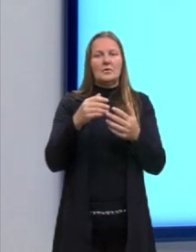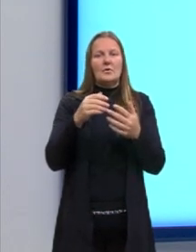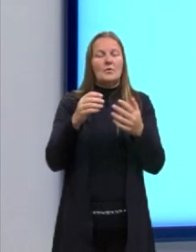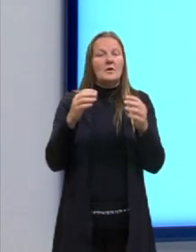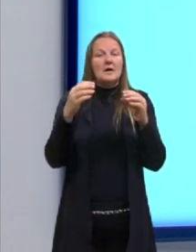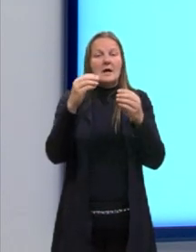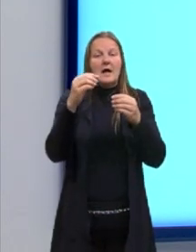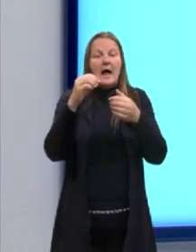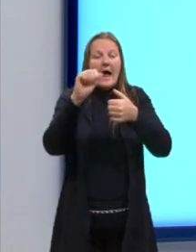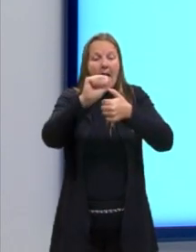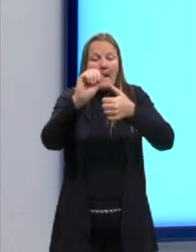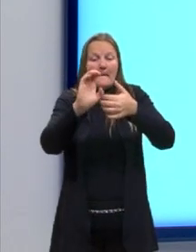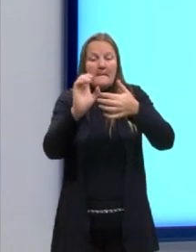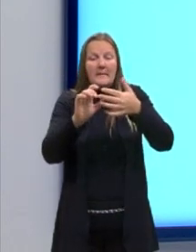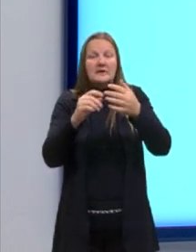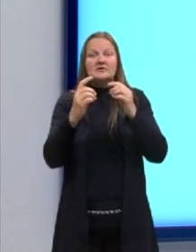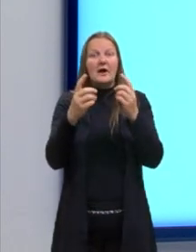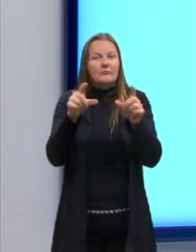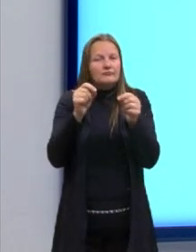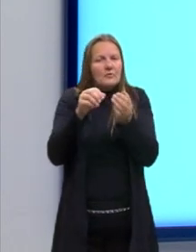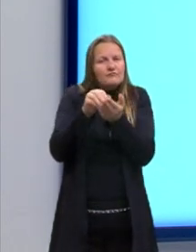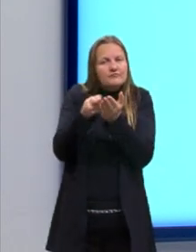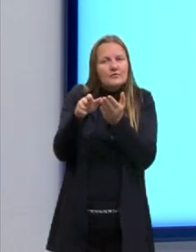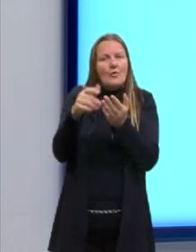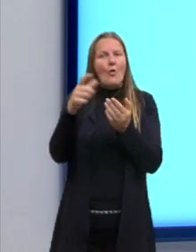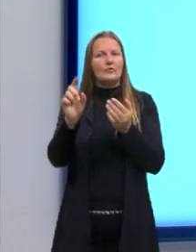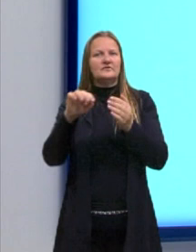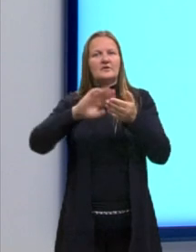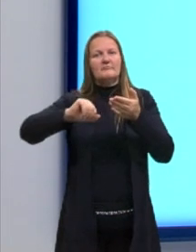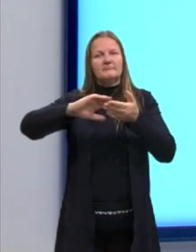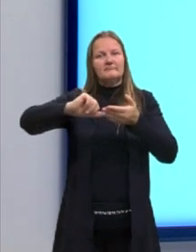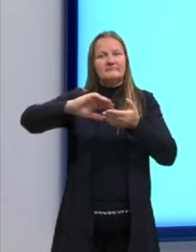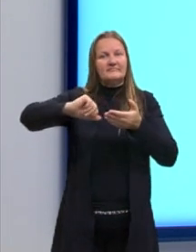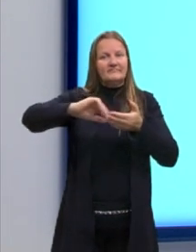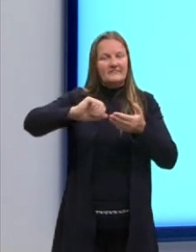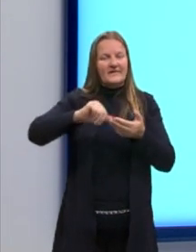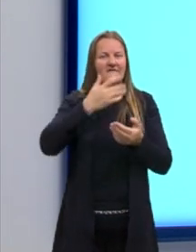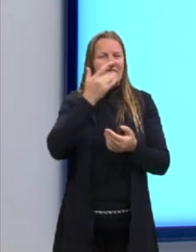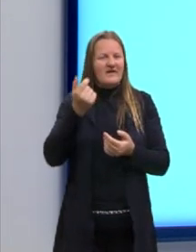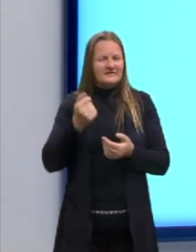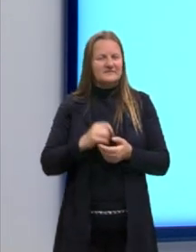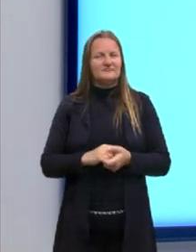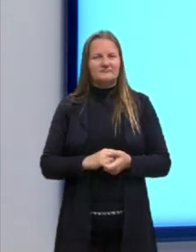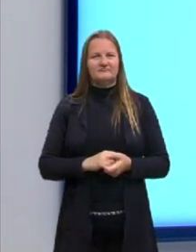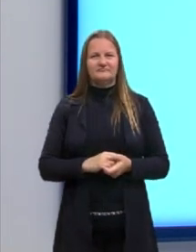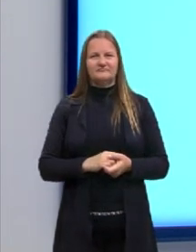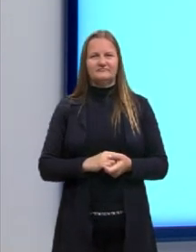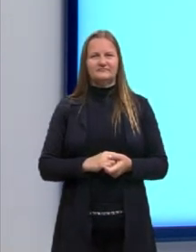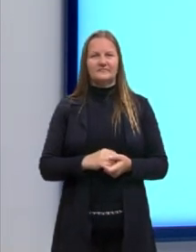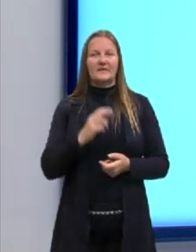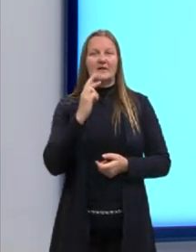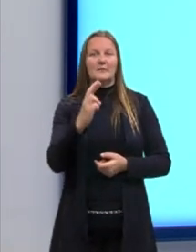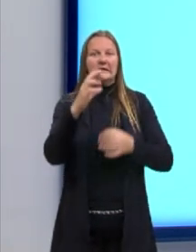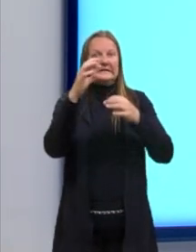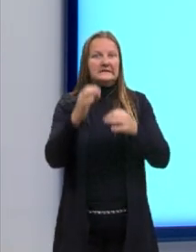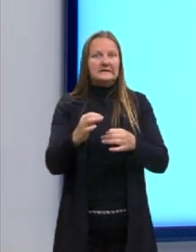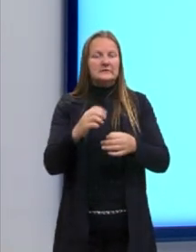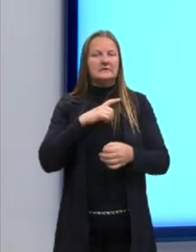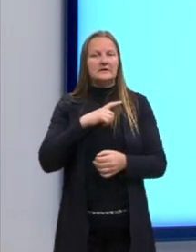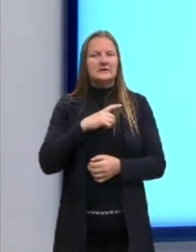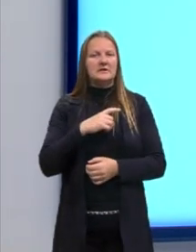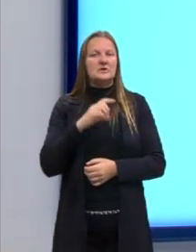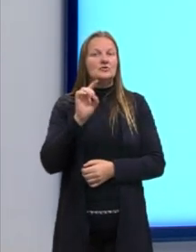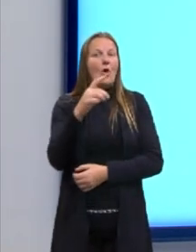si, pois a validação de uma ou outra, naturalmente, anularia a questão. As respostas corretas são